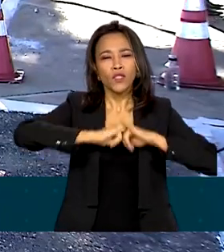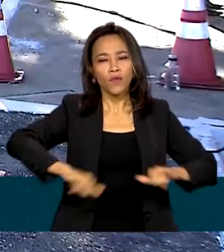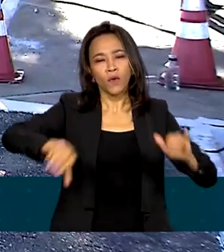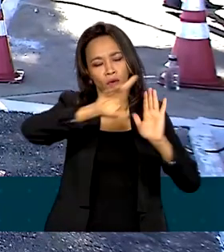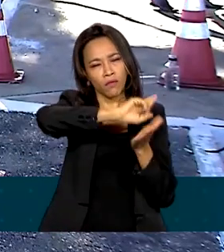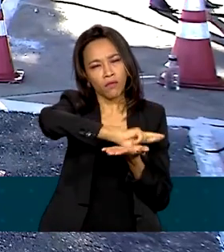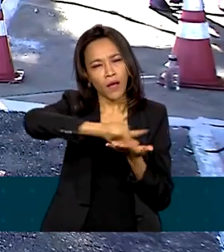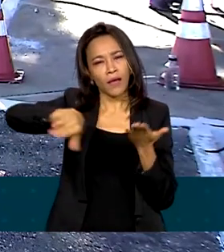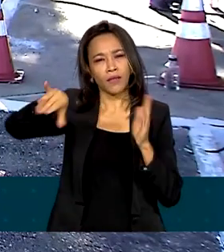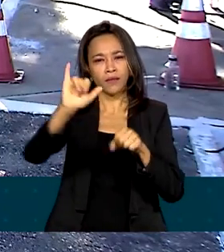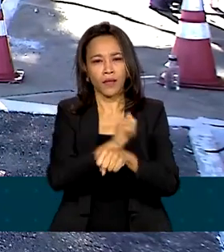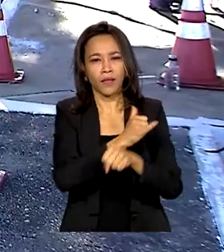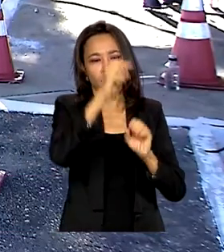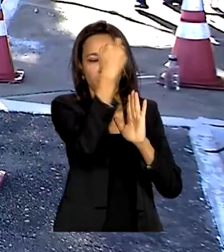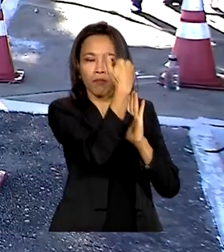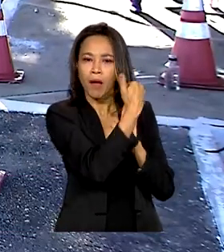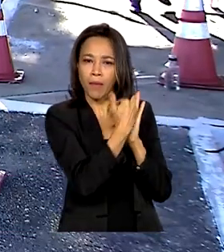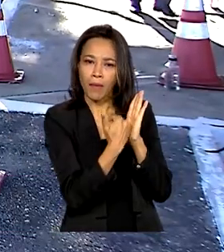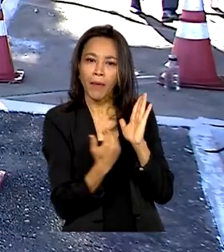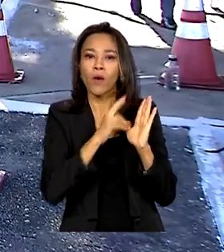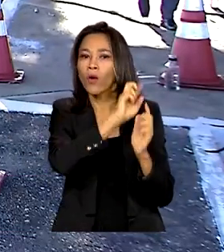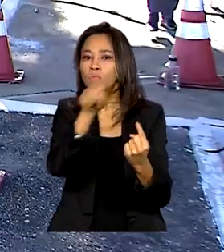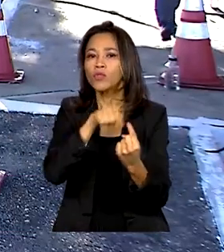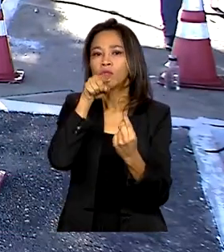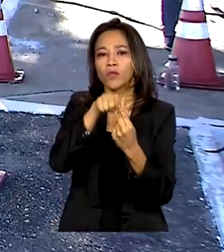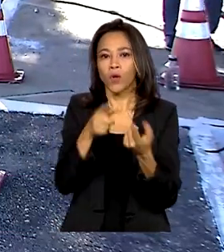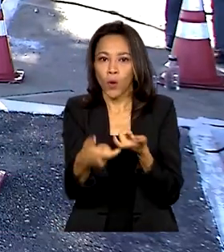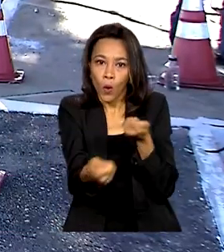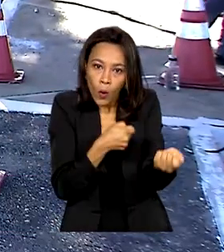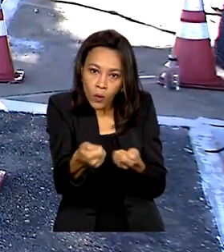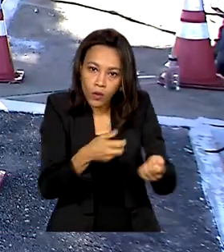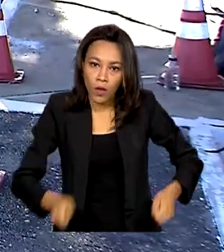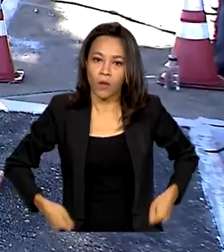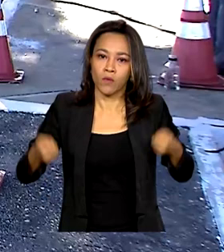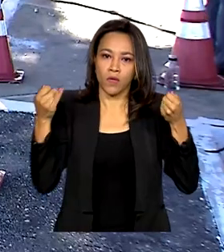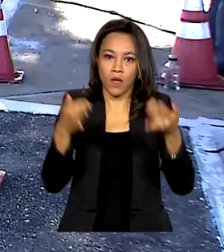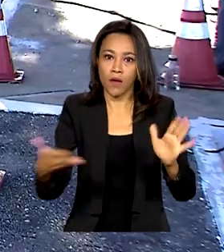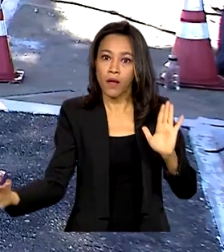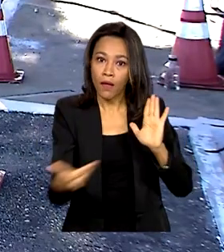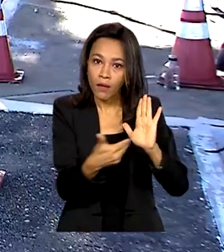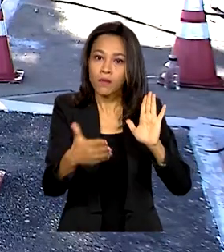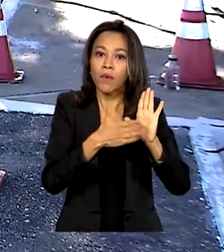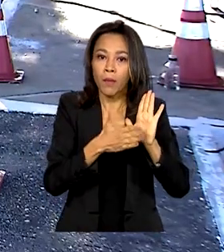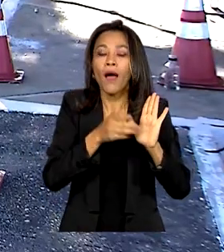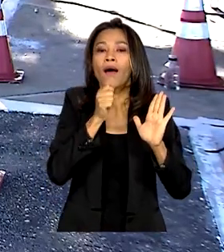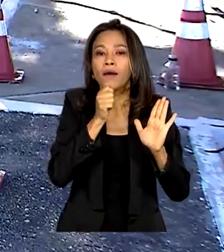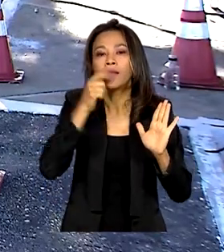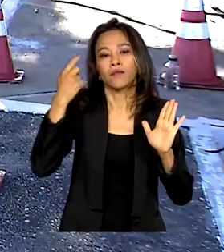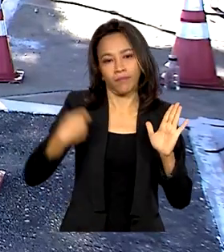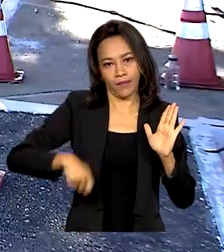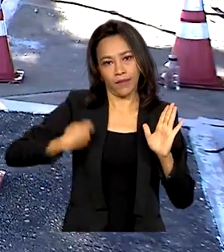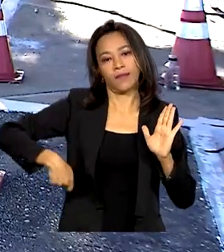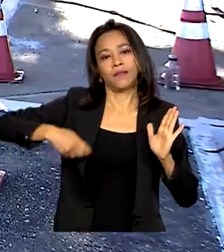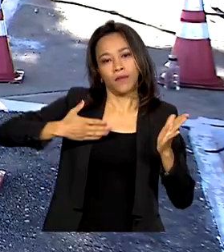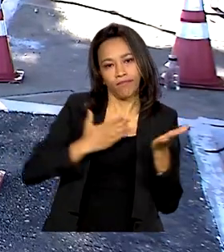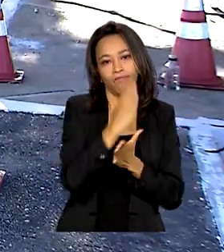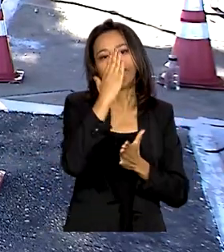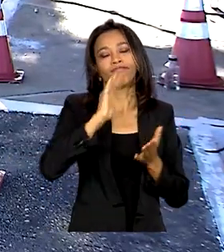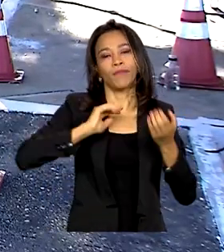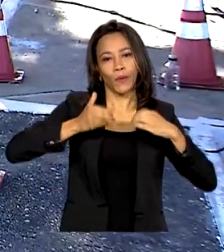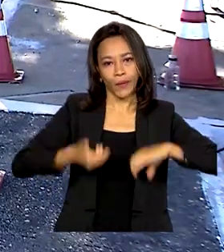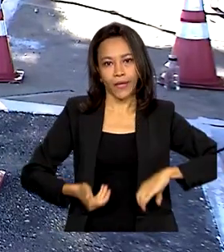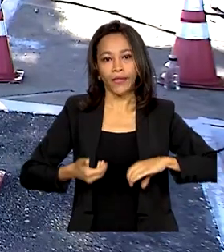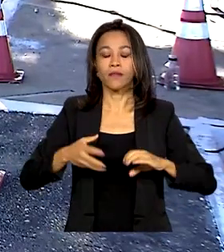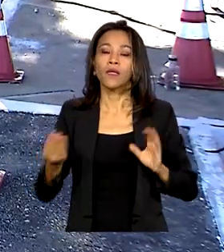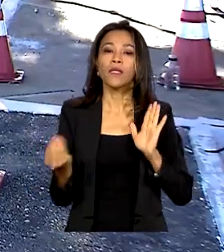medidas para o controle dos gastos públicos. A proposta, que precisa ainda ser aprovada pelo Congresso Nacional, prevê